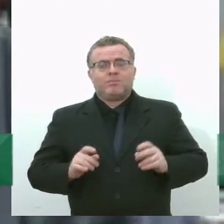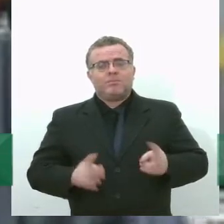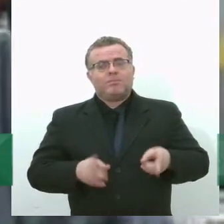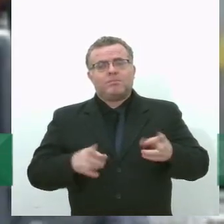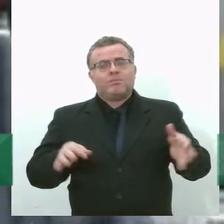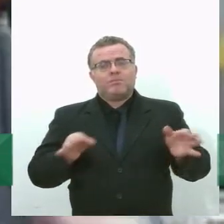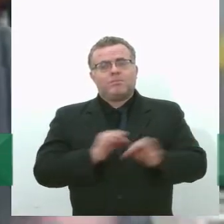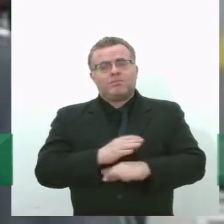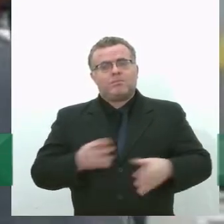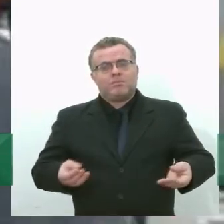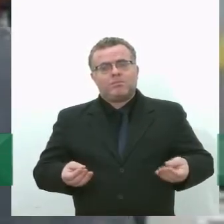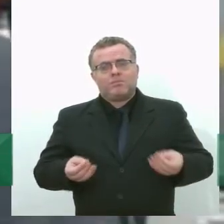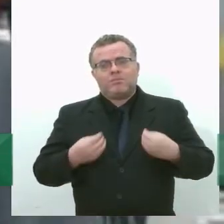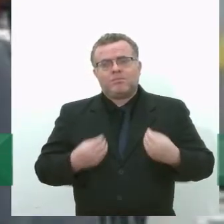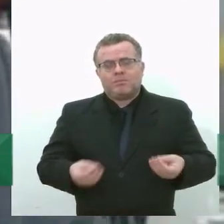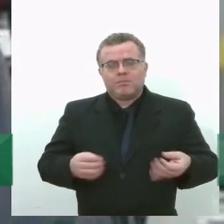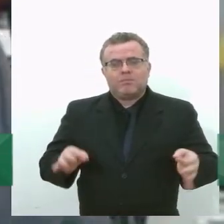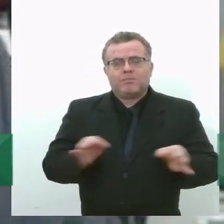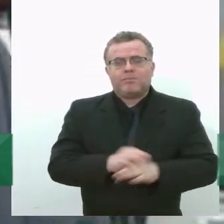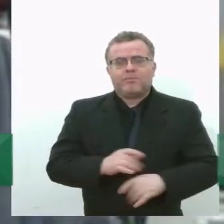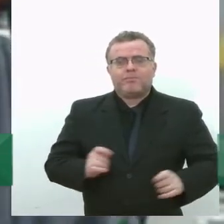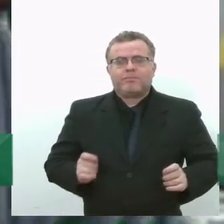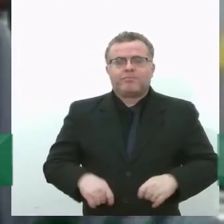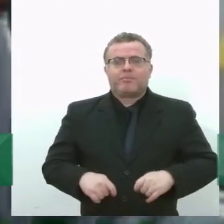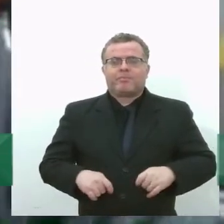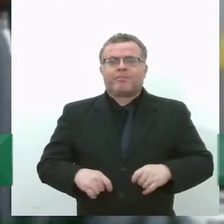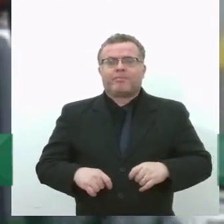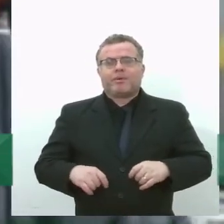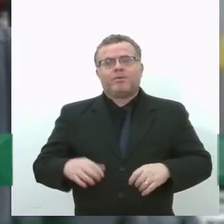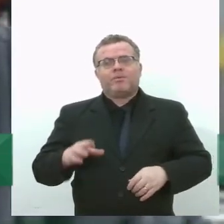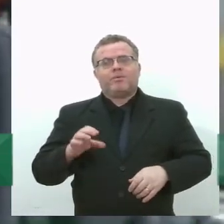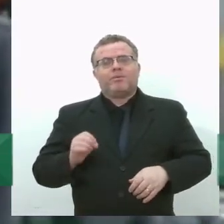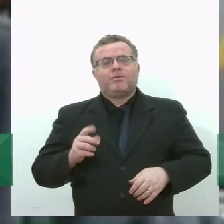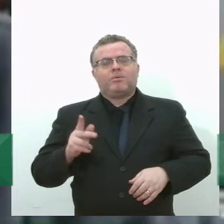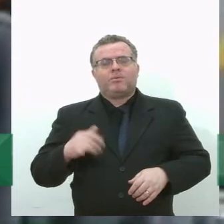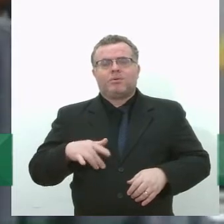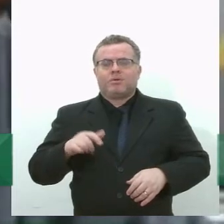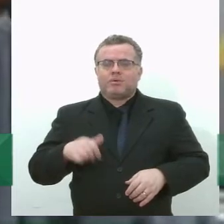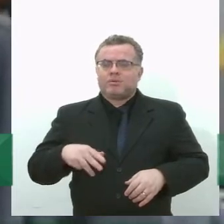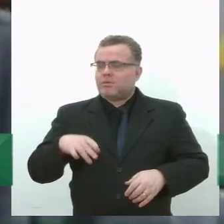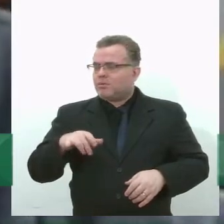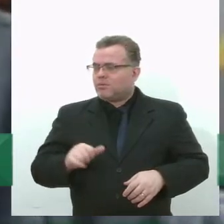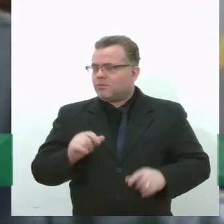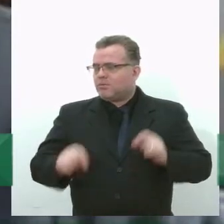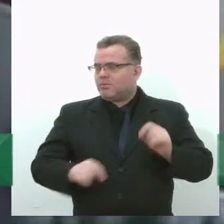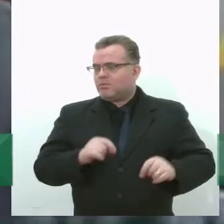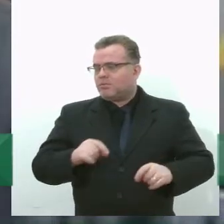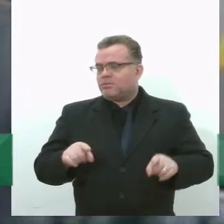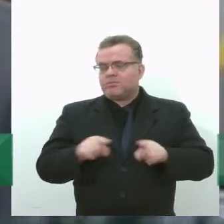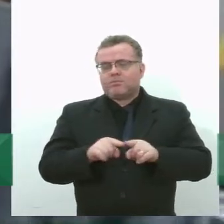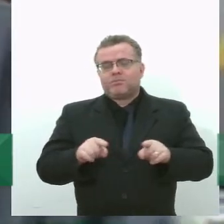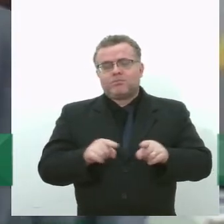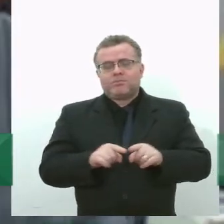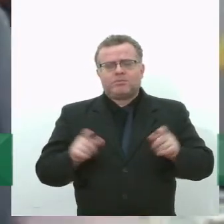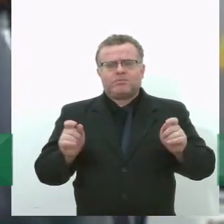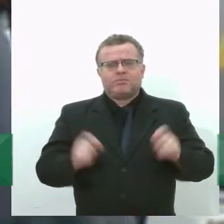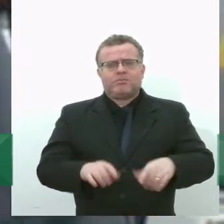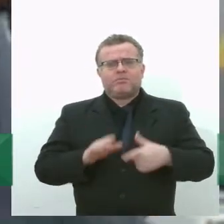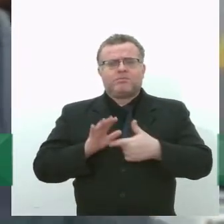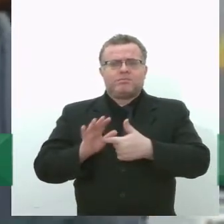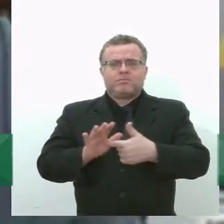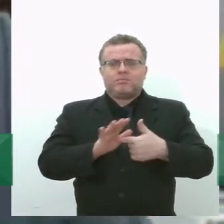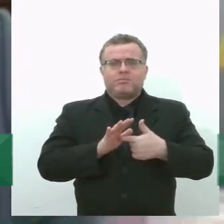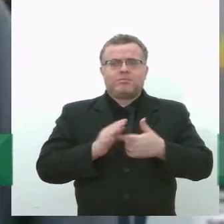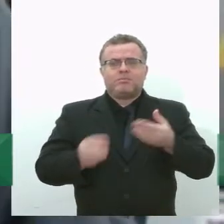Isso sem contar a parte orgânica, que é mais ou menos metade, a outra metade, que também pode ser, vamos dizer, reciclado